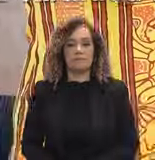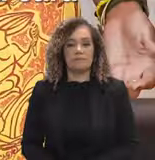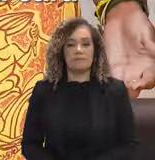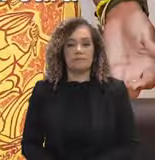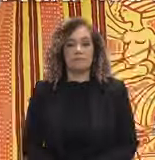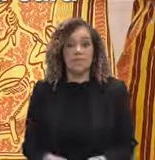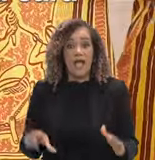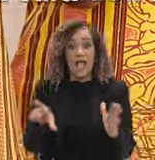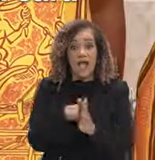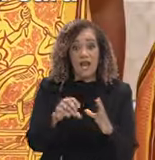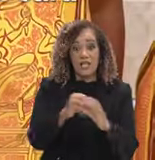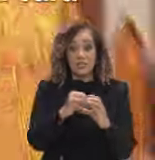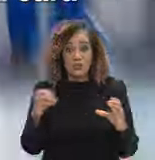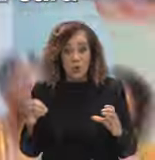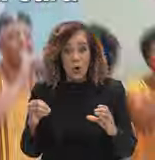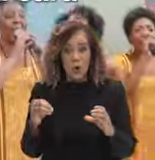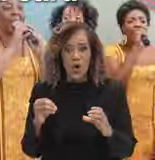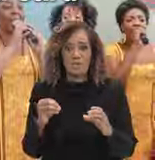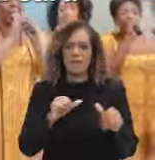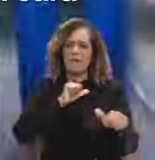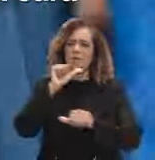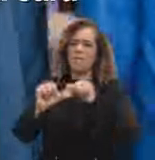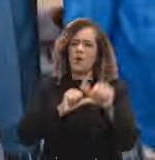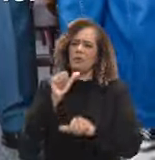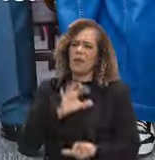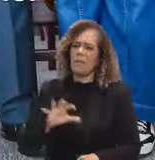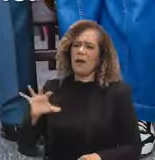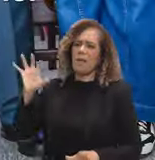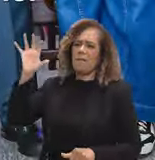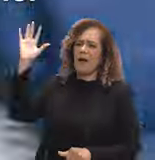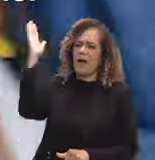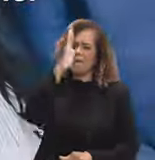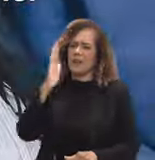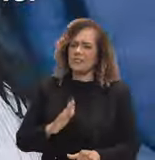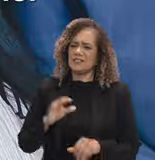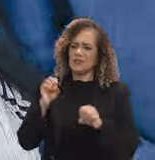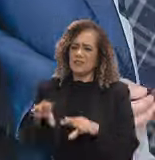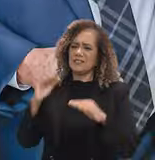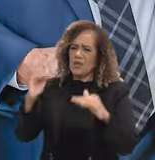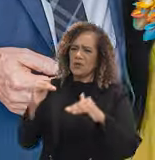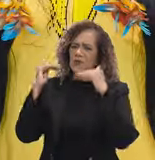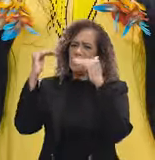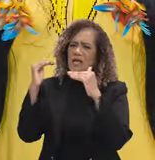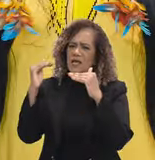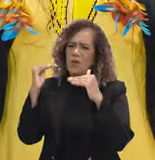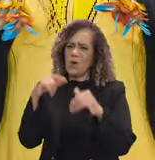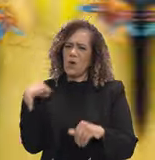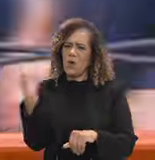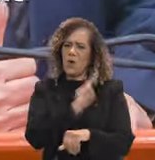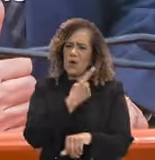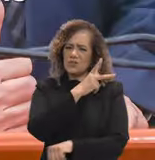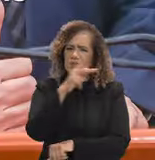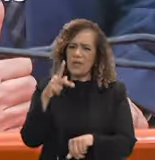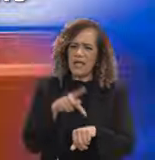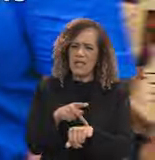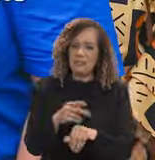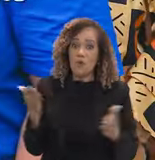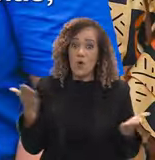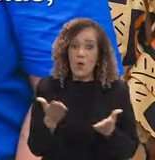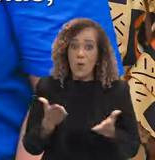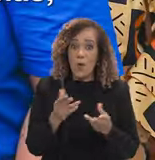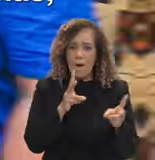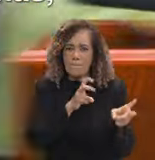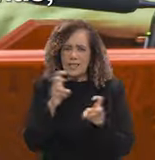A lei de cotas mudou a cara do ensino superior neste país. Hoje vemos